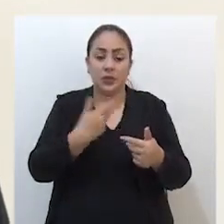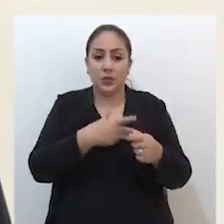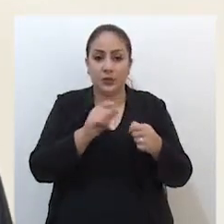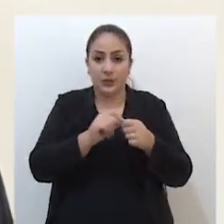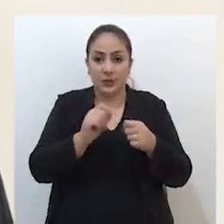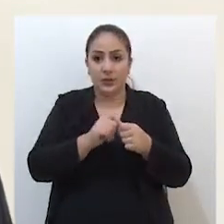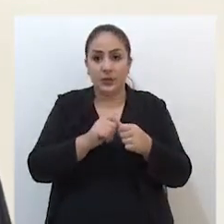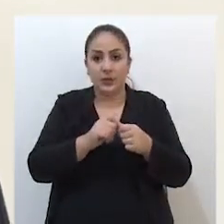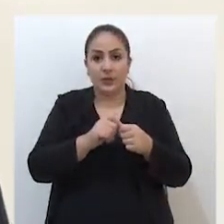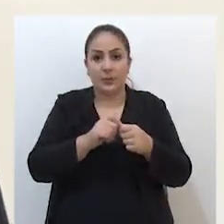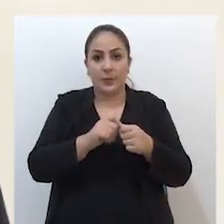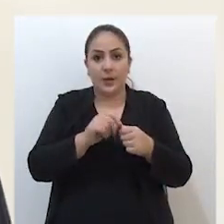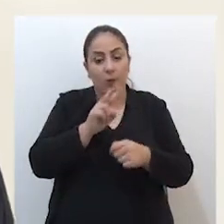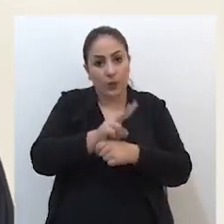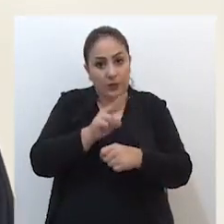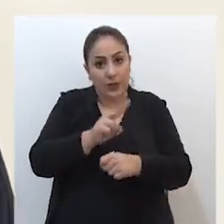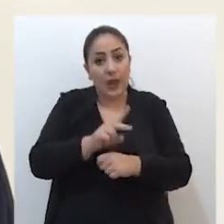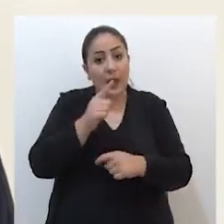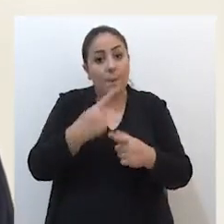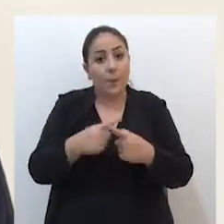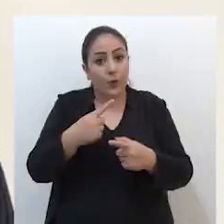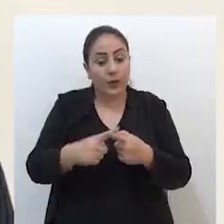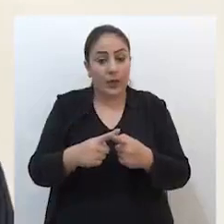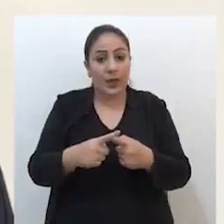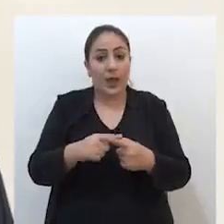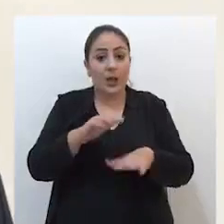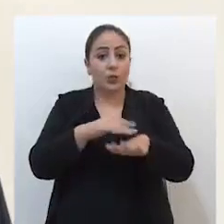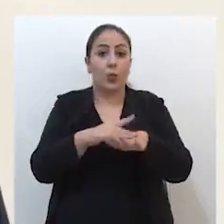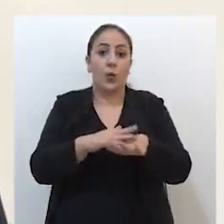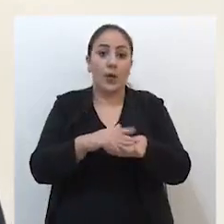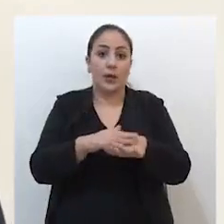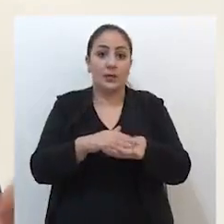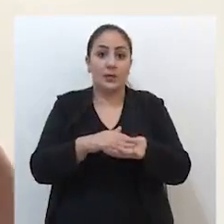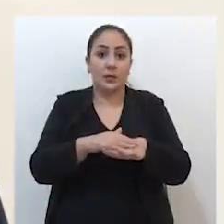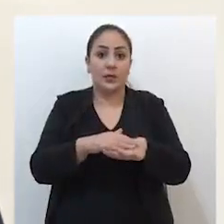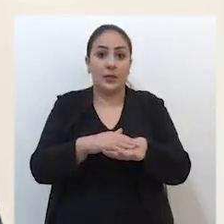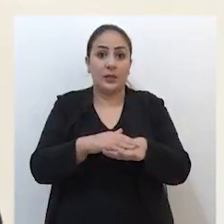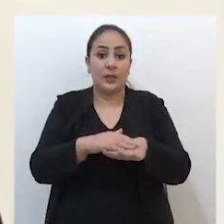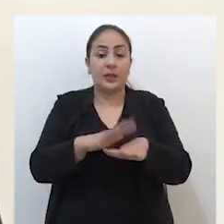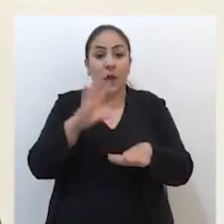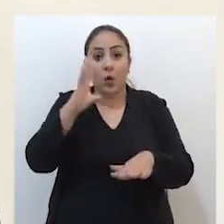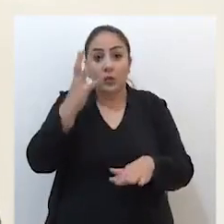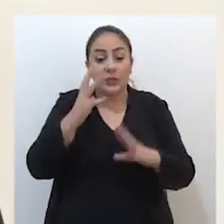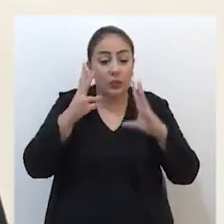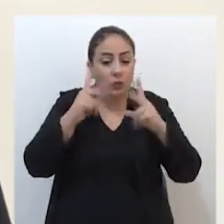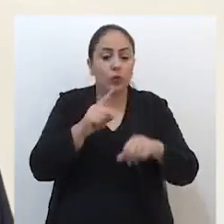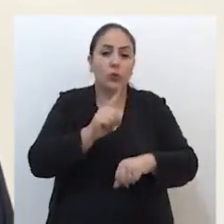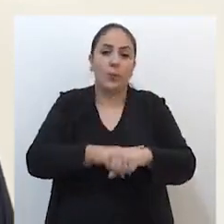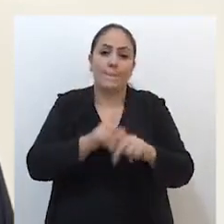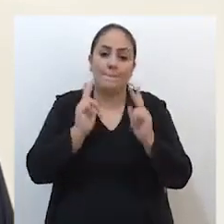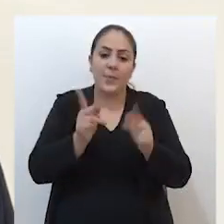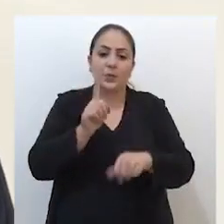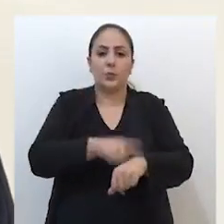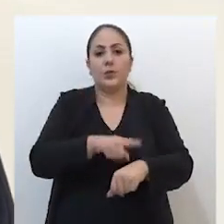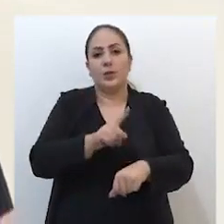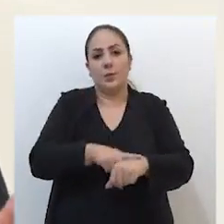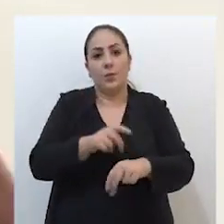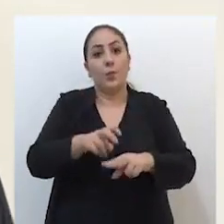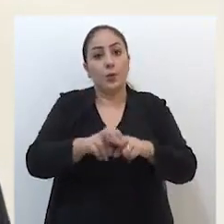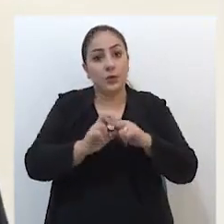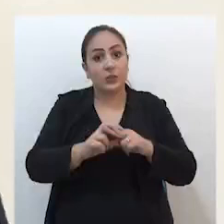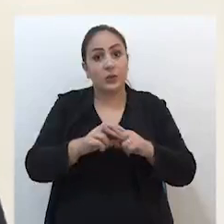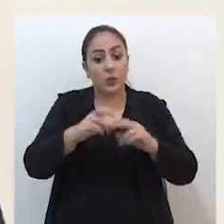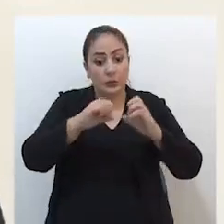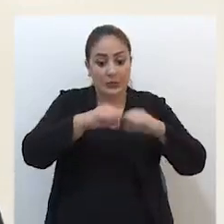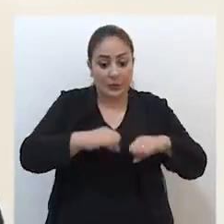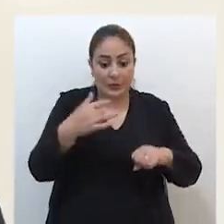que são preconizadas são para que a doença não ocorra toda no mesmo tempo e que os